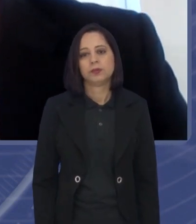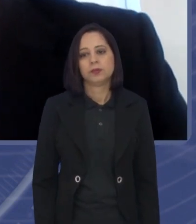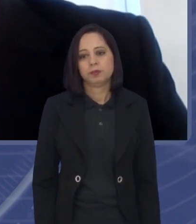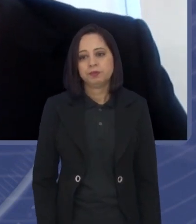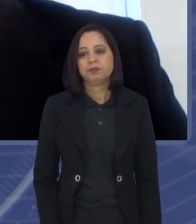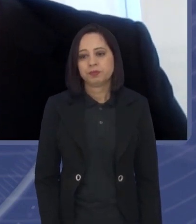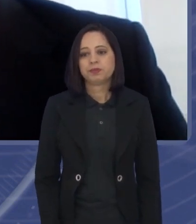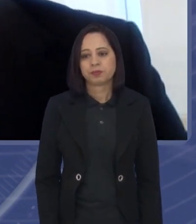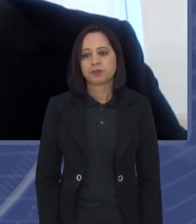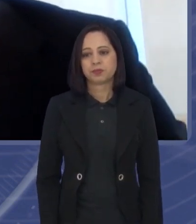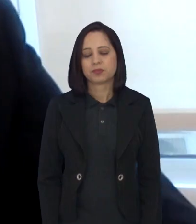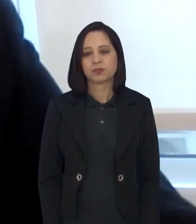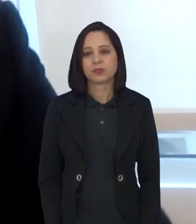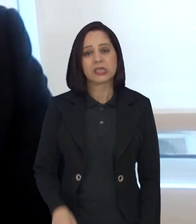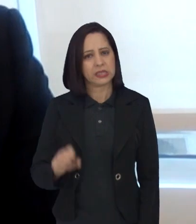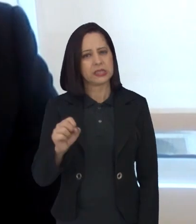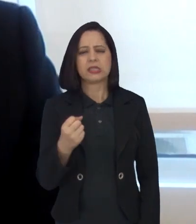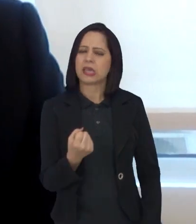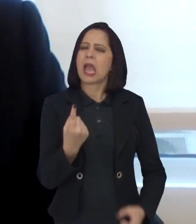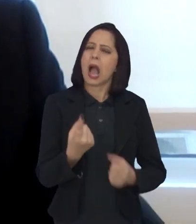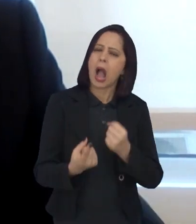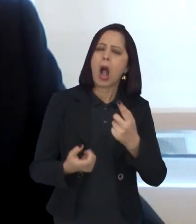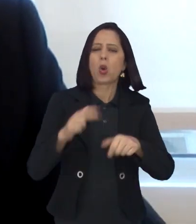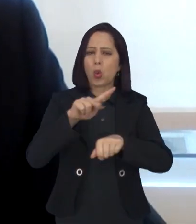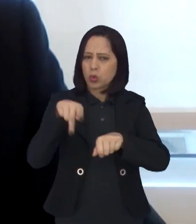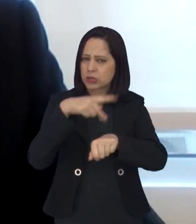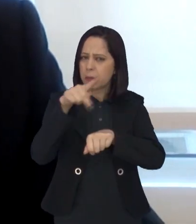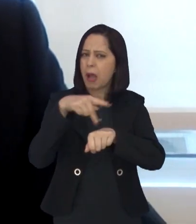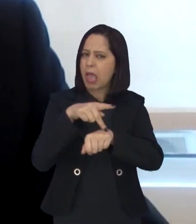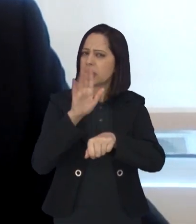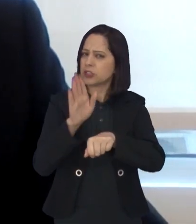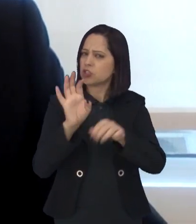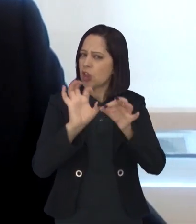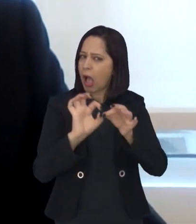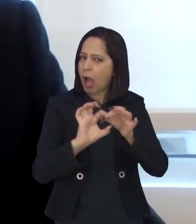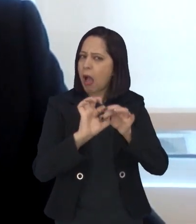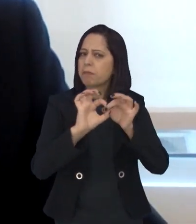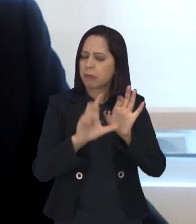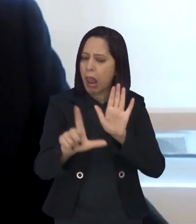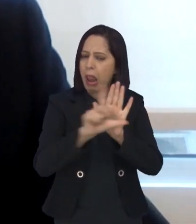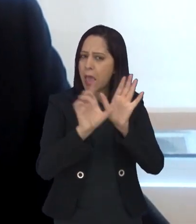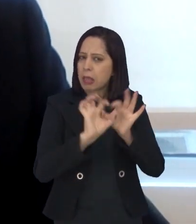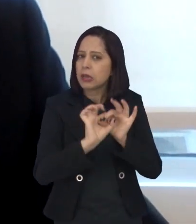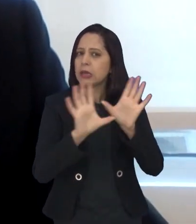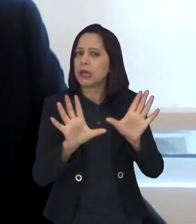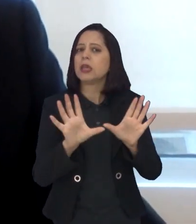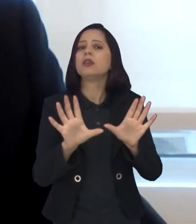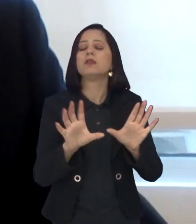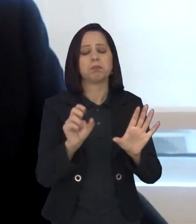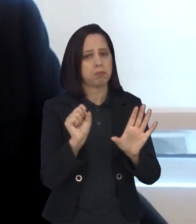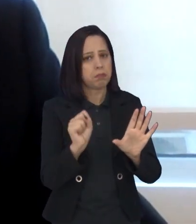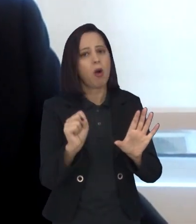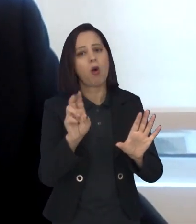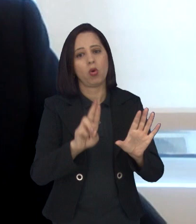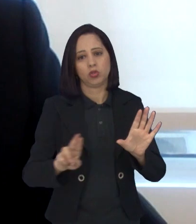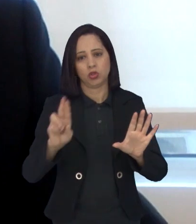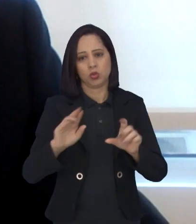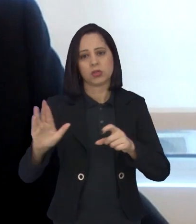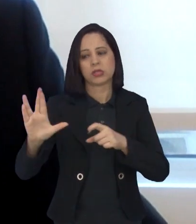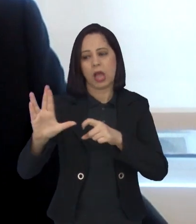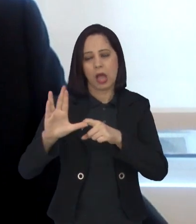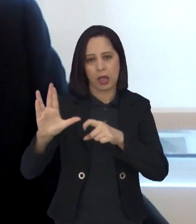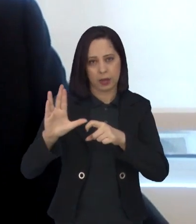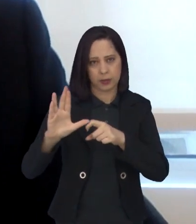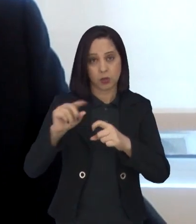Isso, a gente tem hoje alguns países que já têm uma experiência com o acesso a cannabis para fins